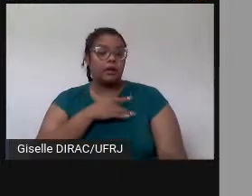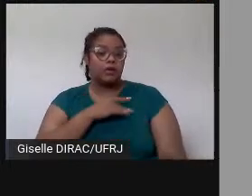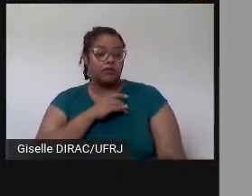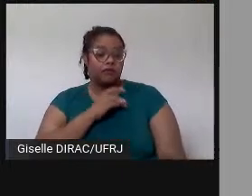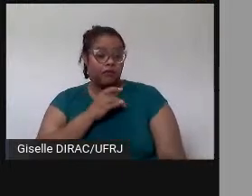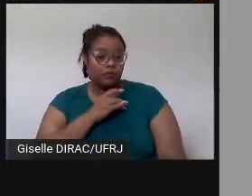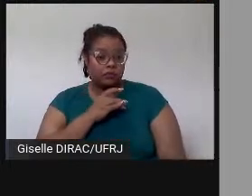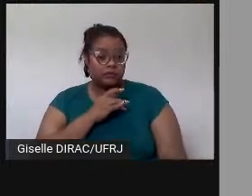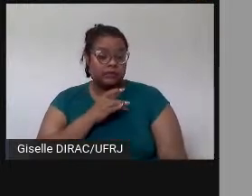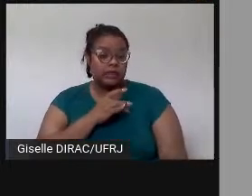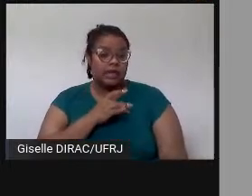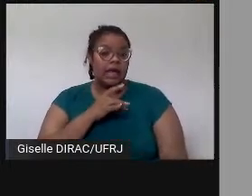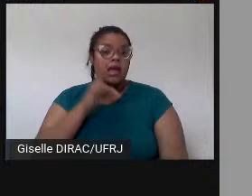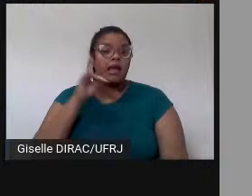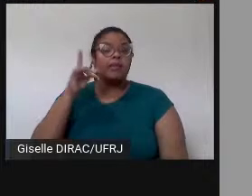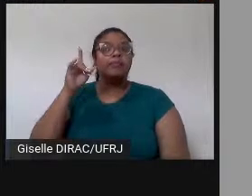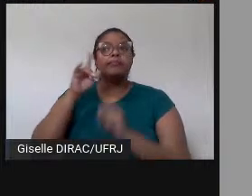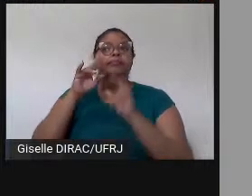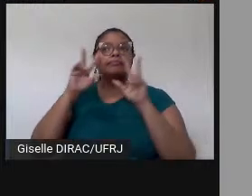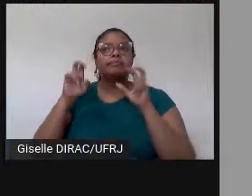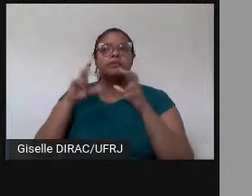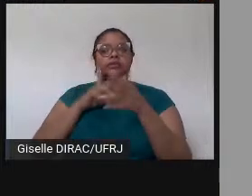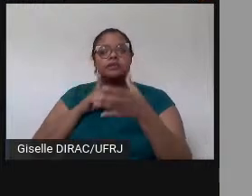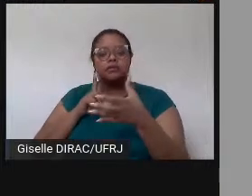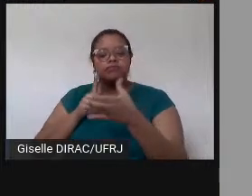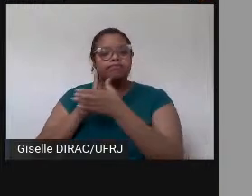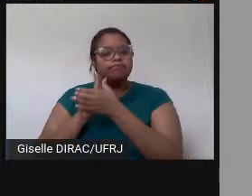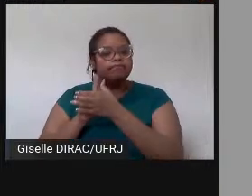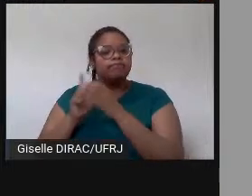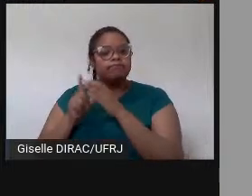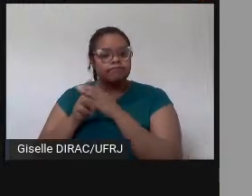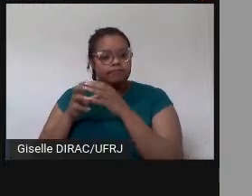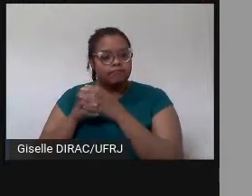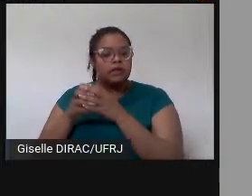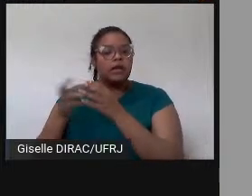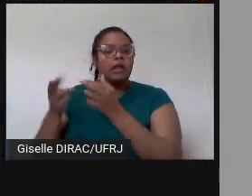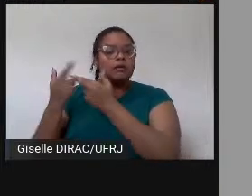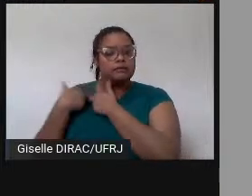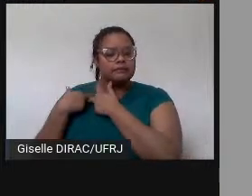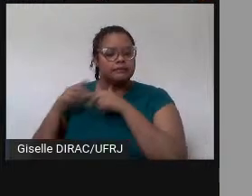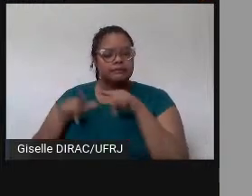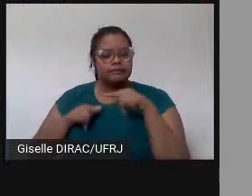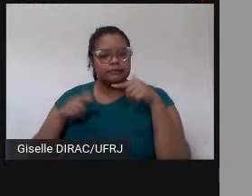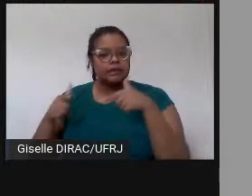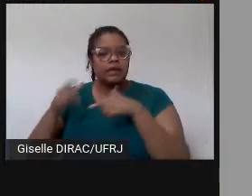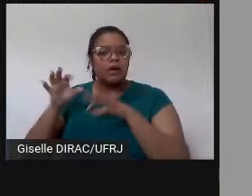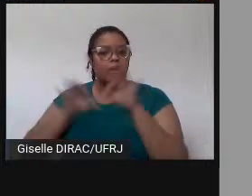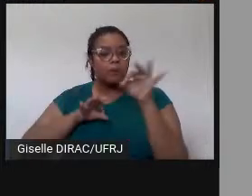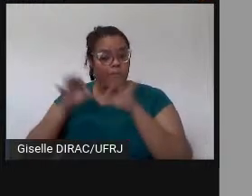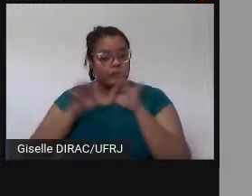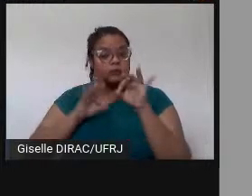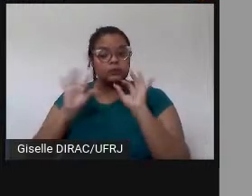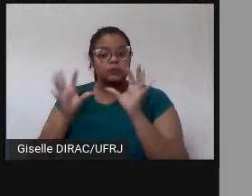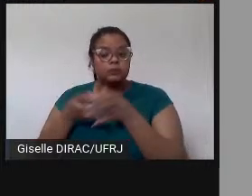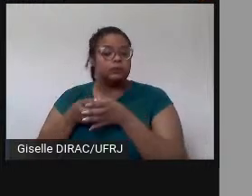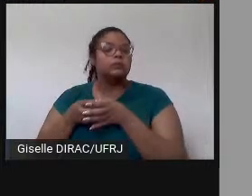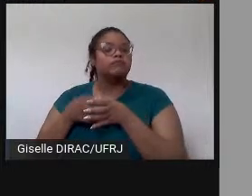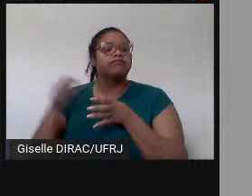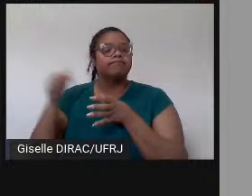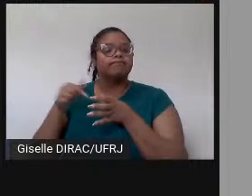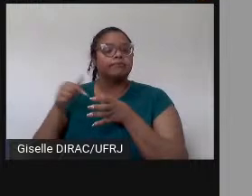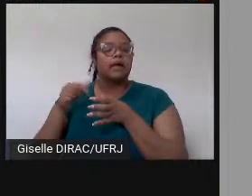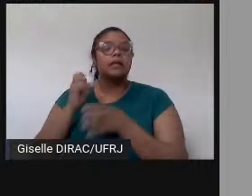significa envolvimento mesmo, né, responsabilidade, porque isso é um trabalho e um produto coletivo. Então,